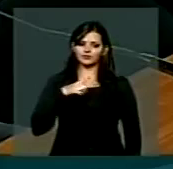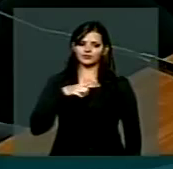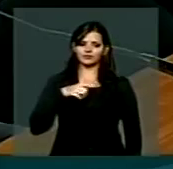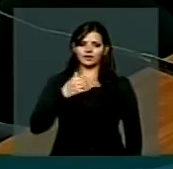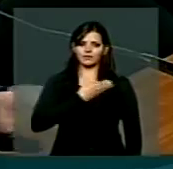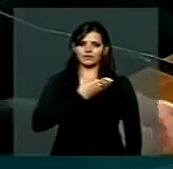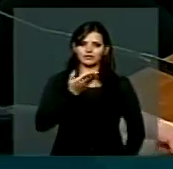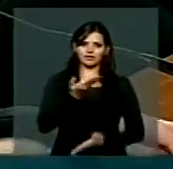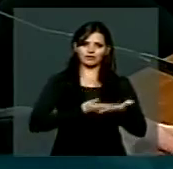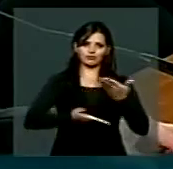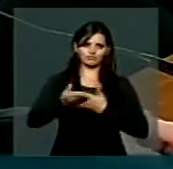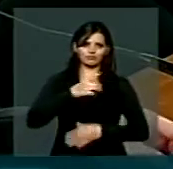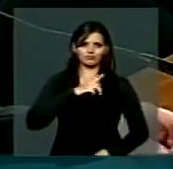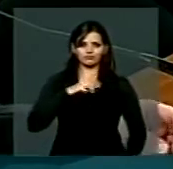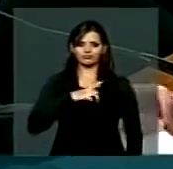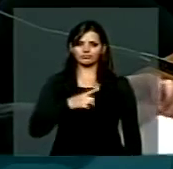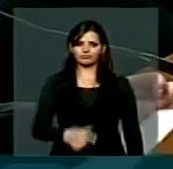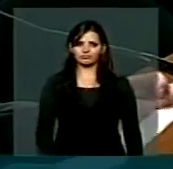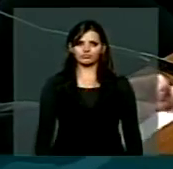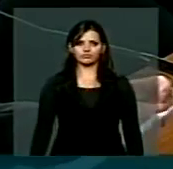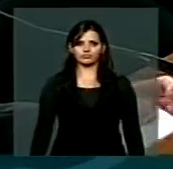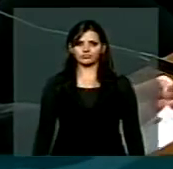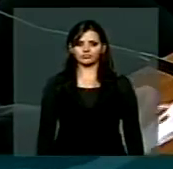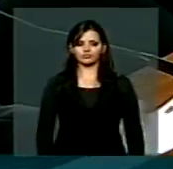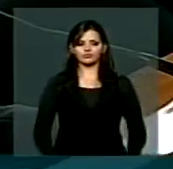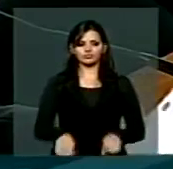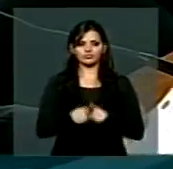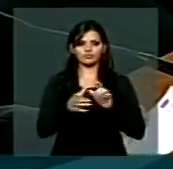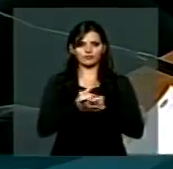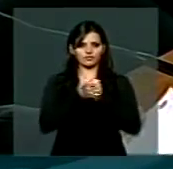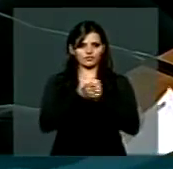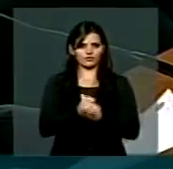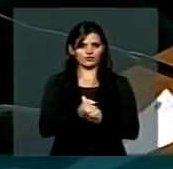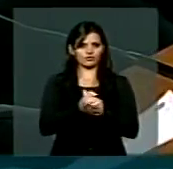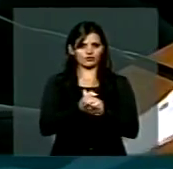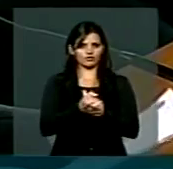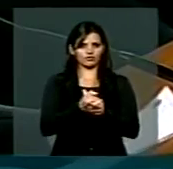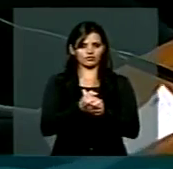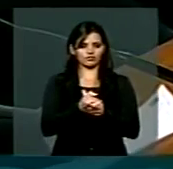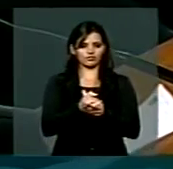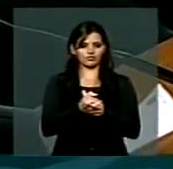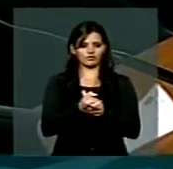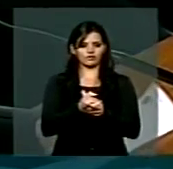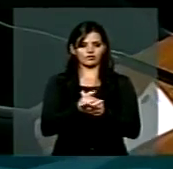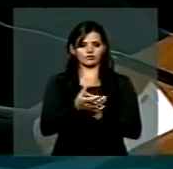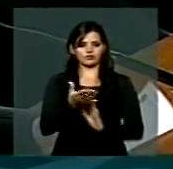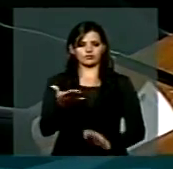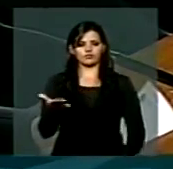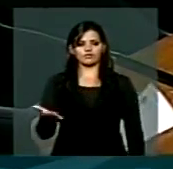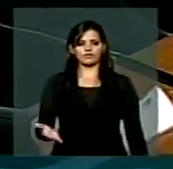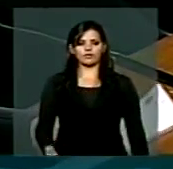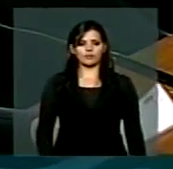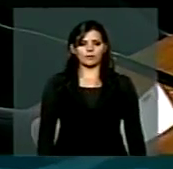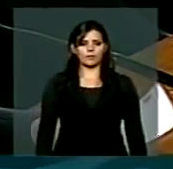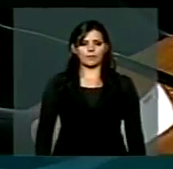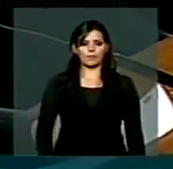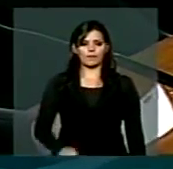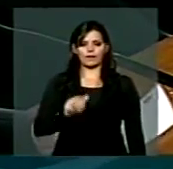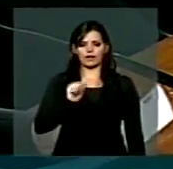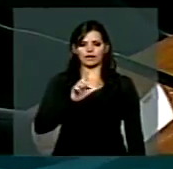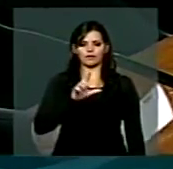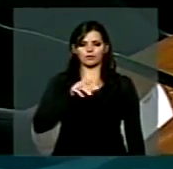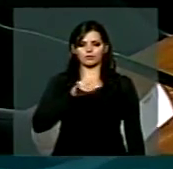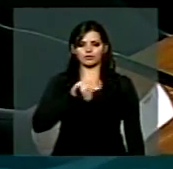amizade. E também cumprimentar o almirante Leandro